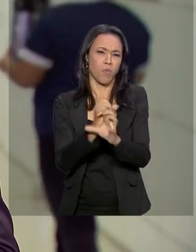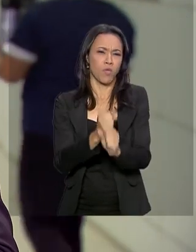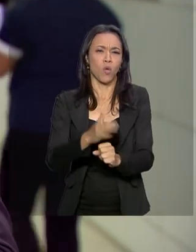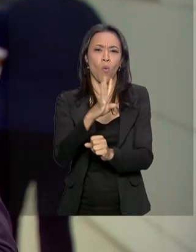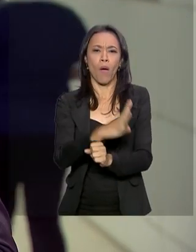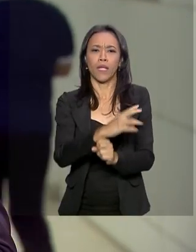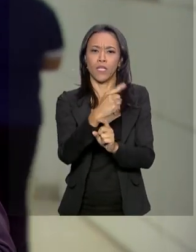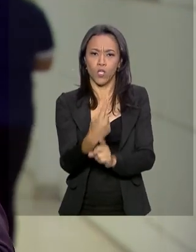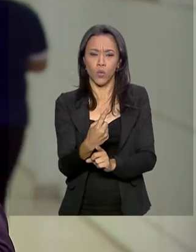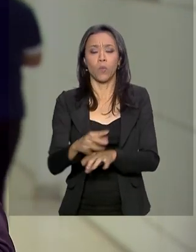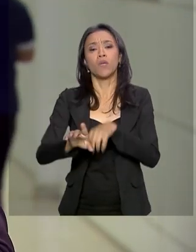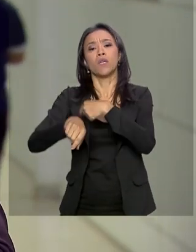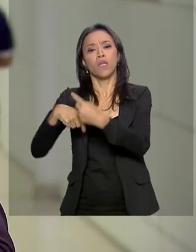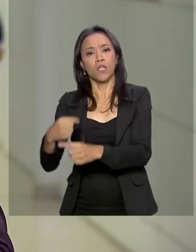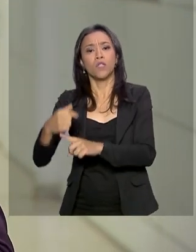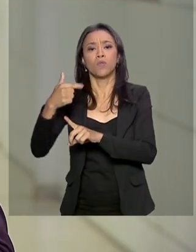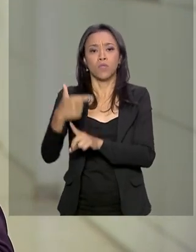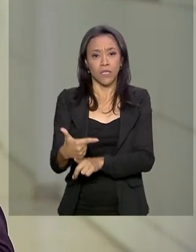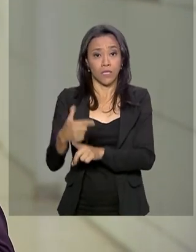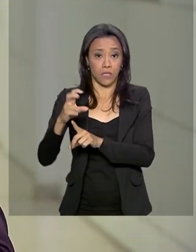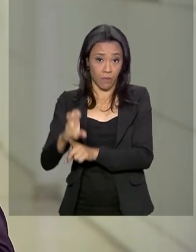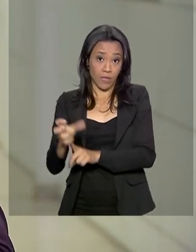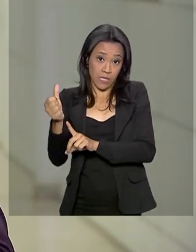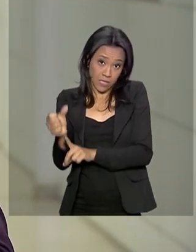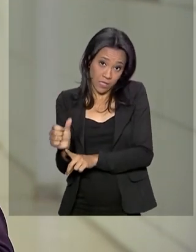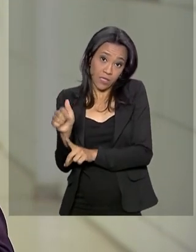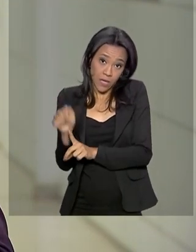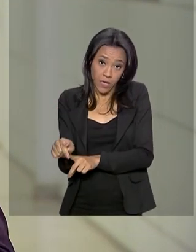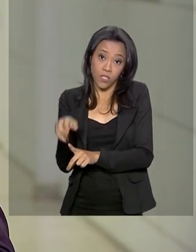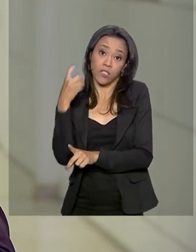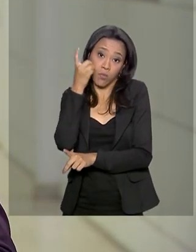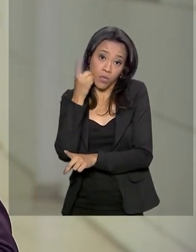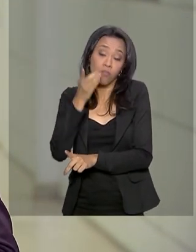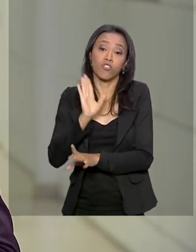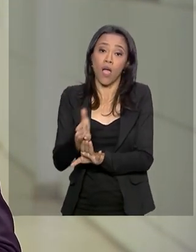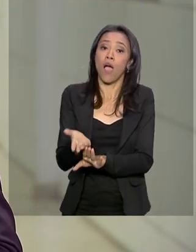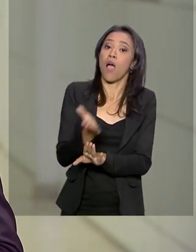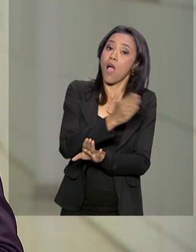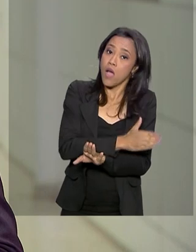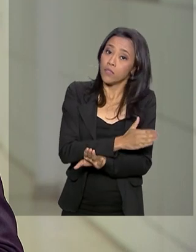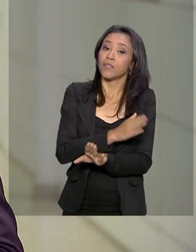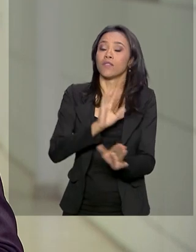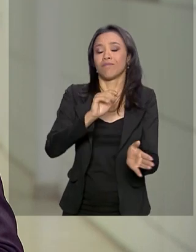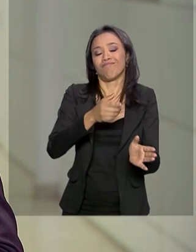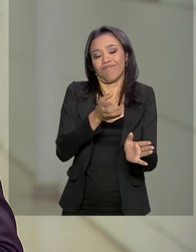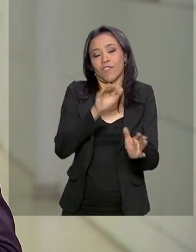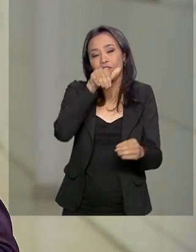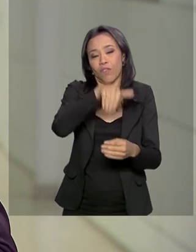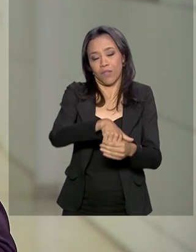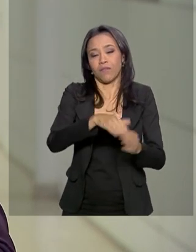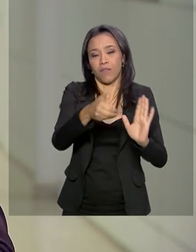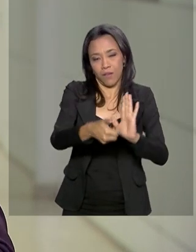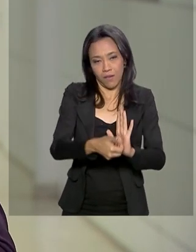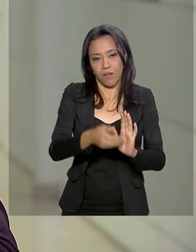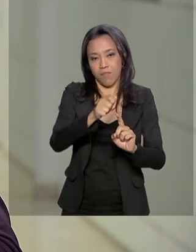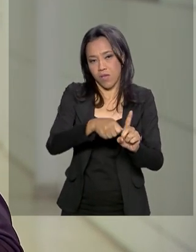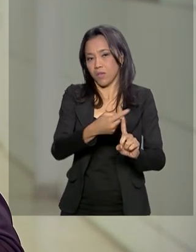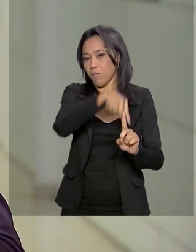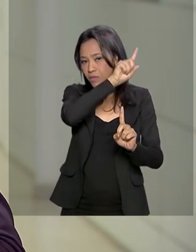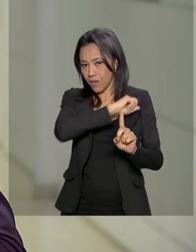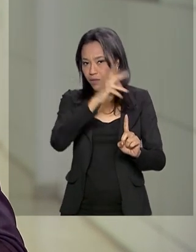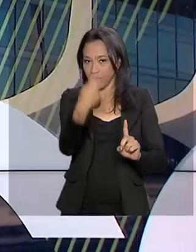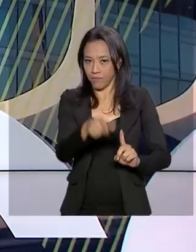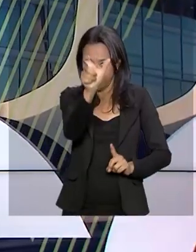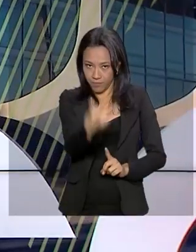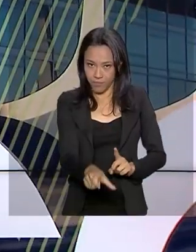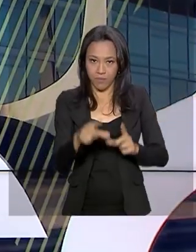257 deputados. A matéria havia sido aprovada na Câmara no mês passado. De Brasília, Glauco de Queiroz.